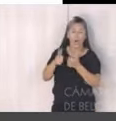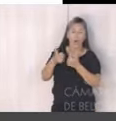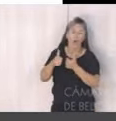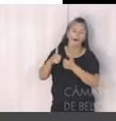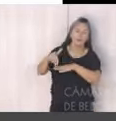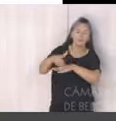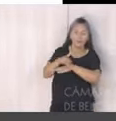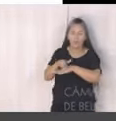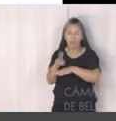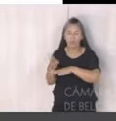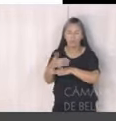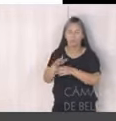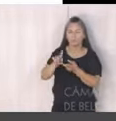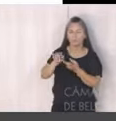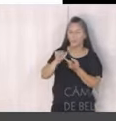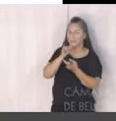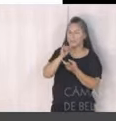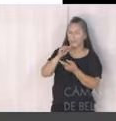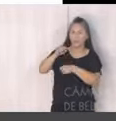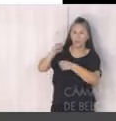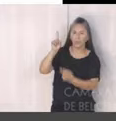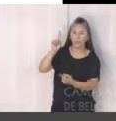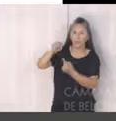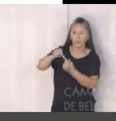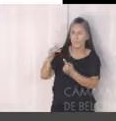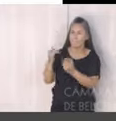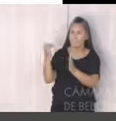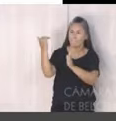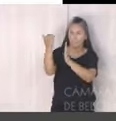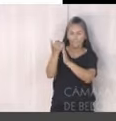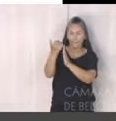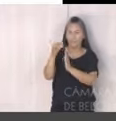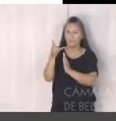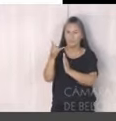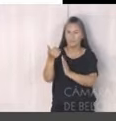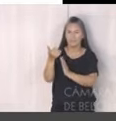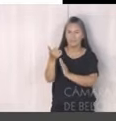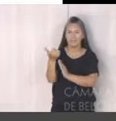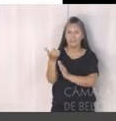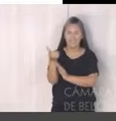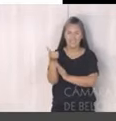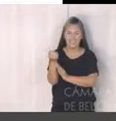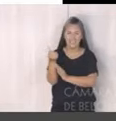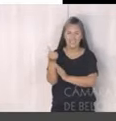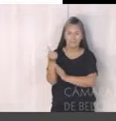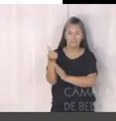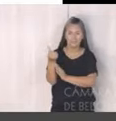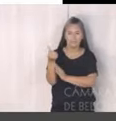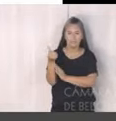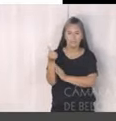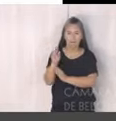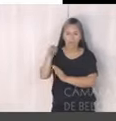pico tarde, saindo de 16 km por hora para 20 km por hora.